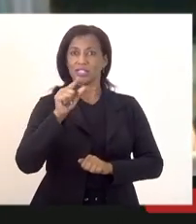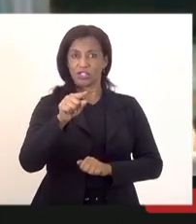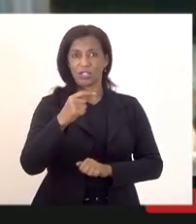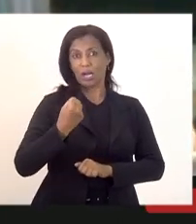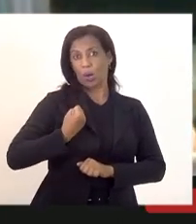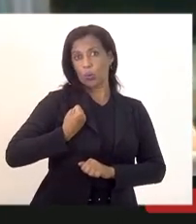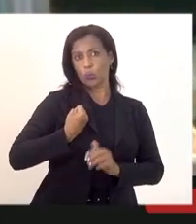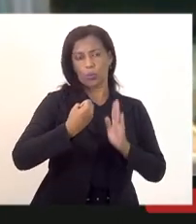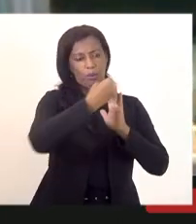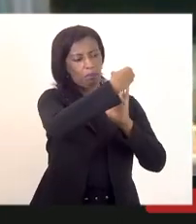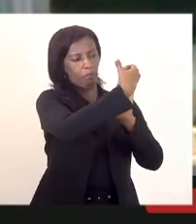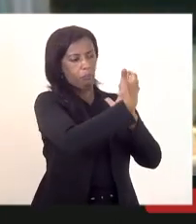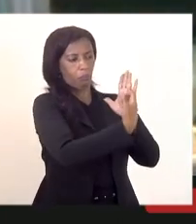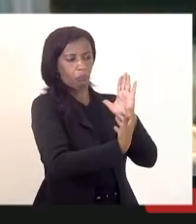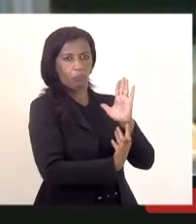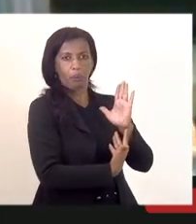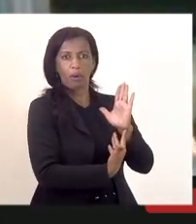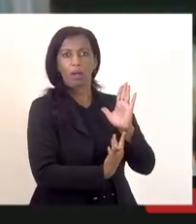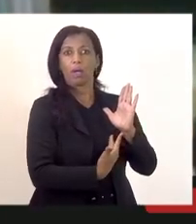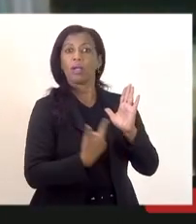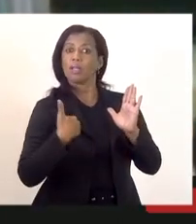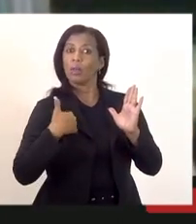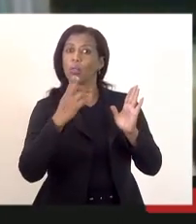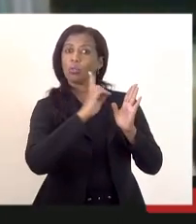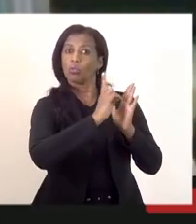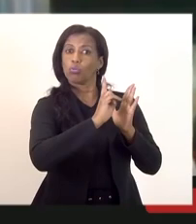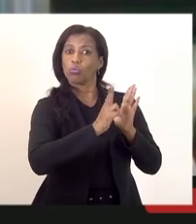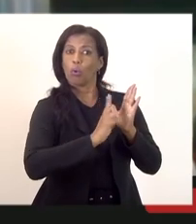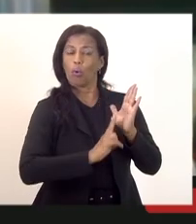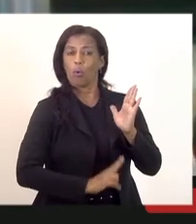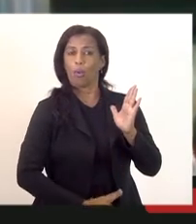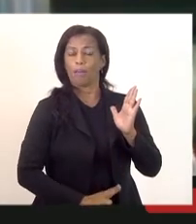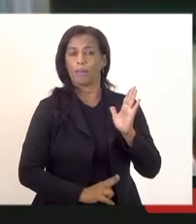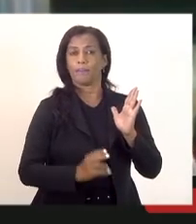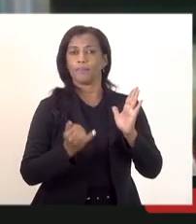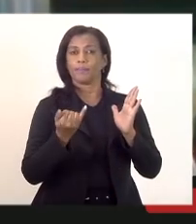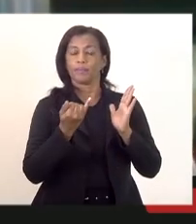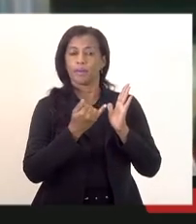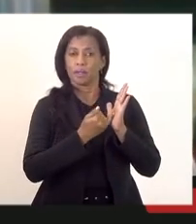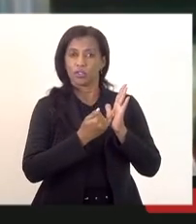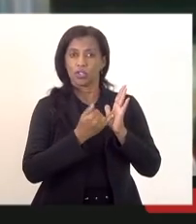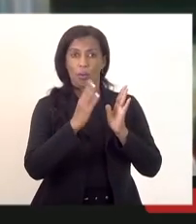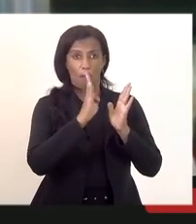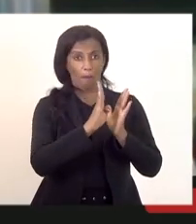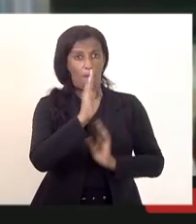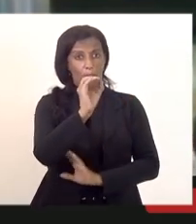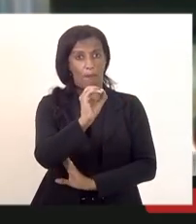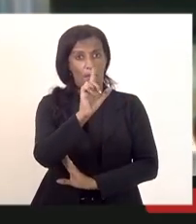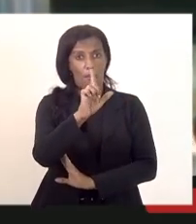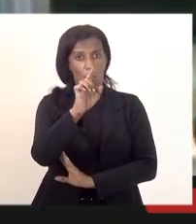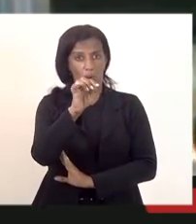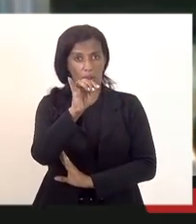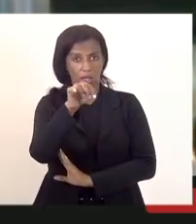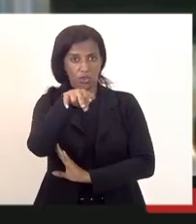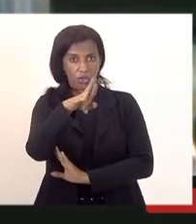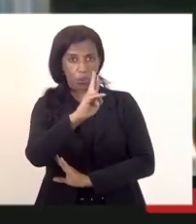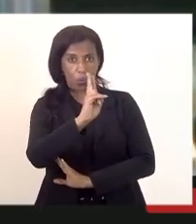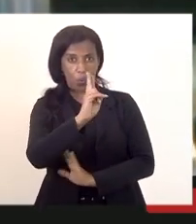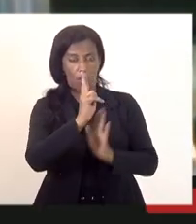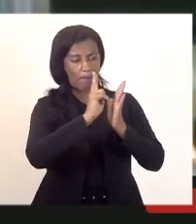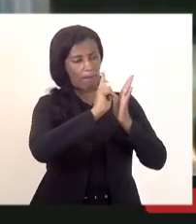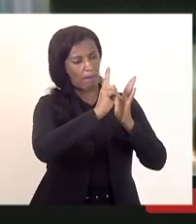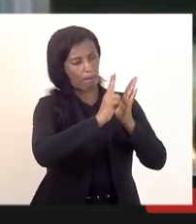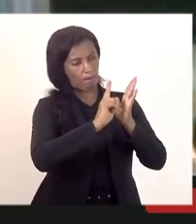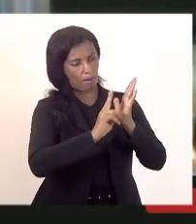candidatos e foi publicada uma listagem no boletim interno da corporação posteriormente no diário